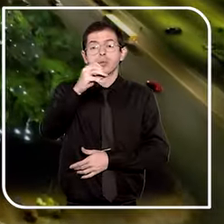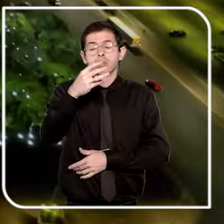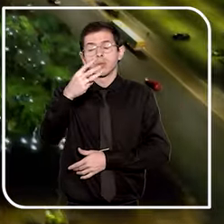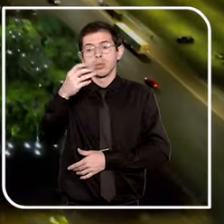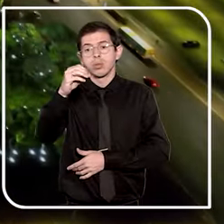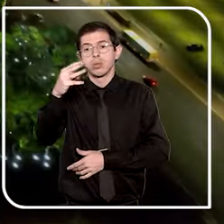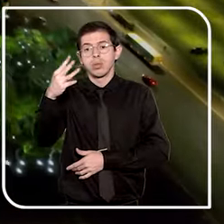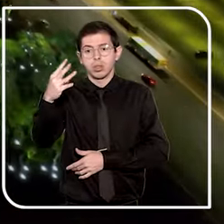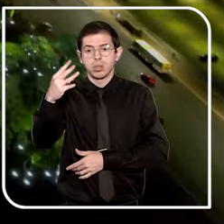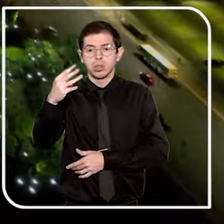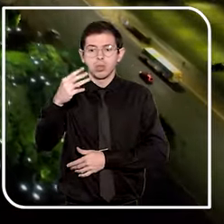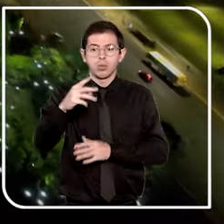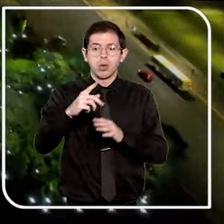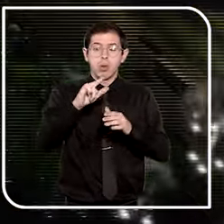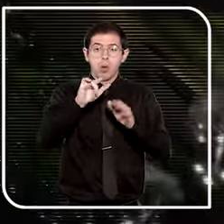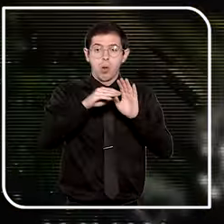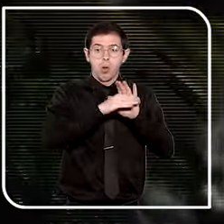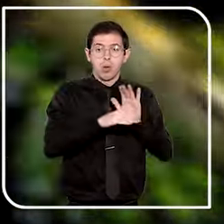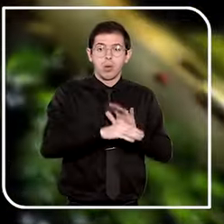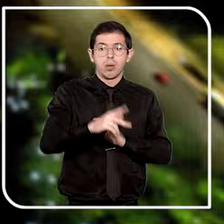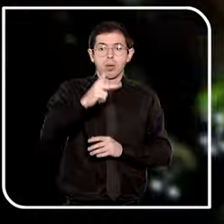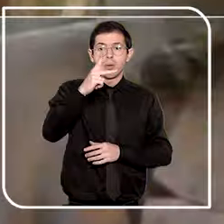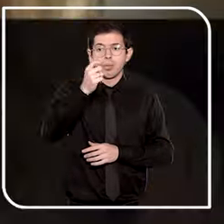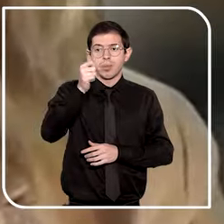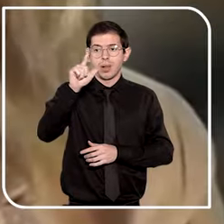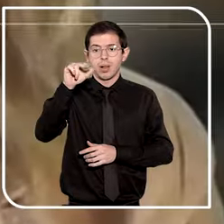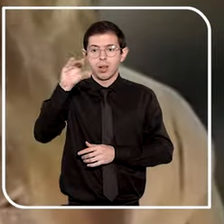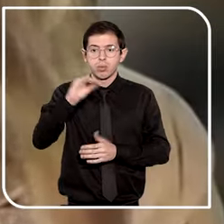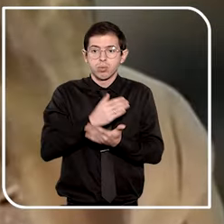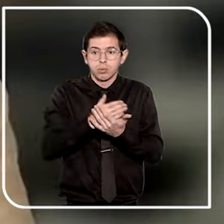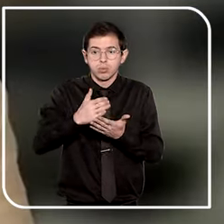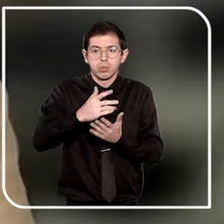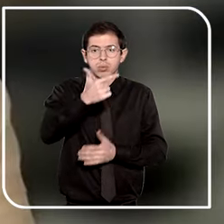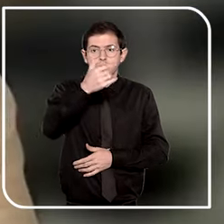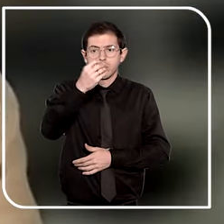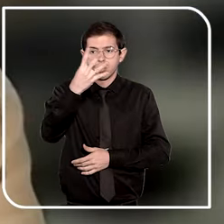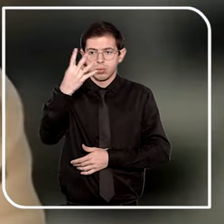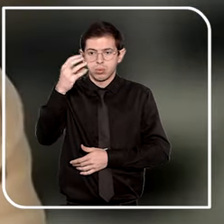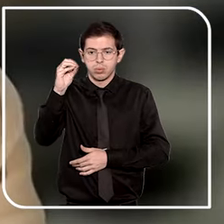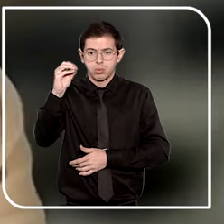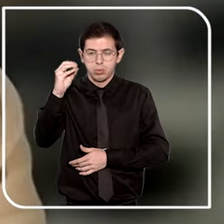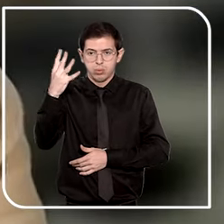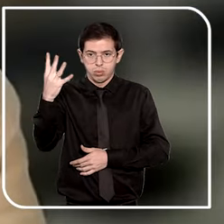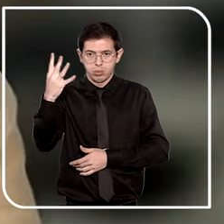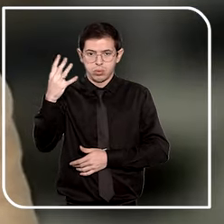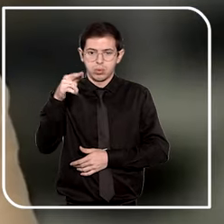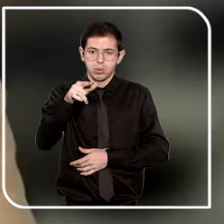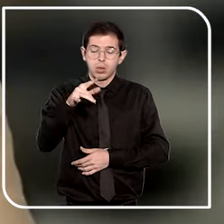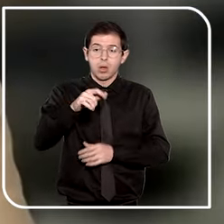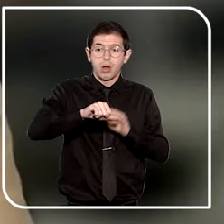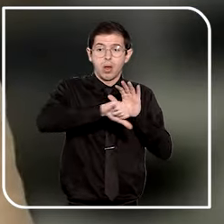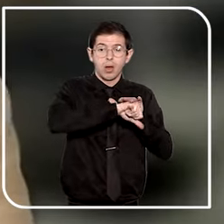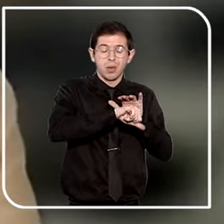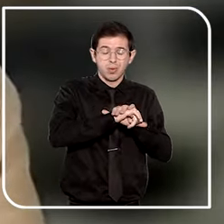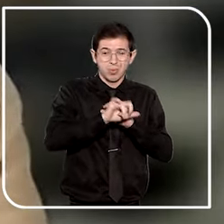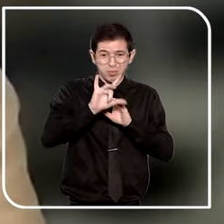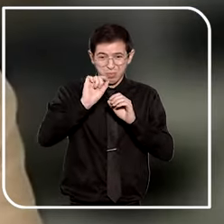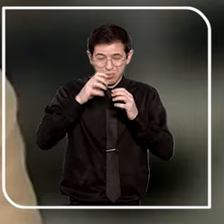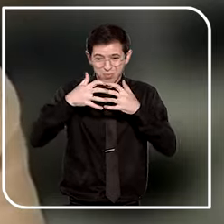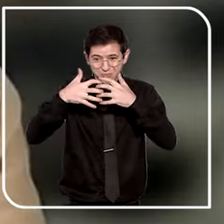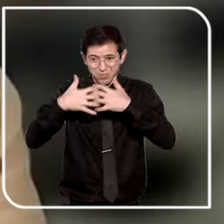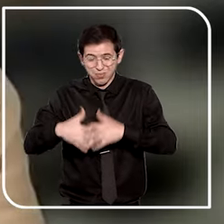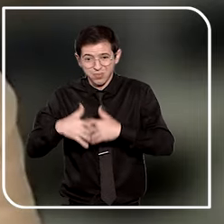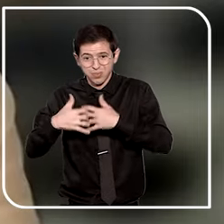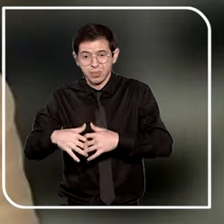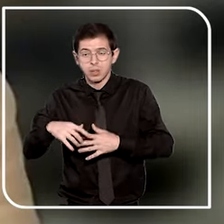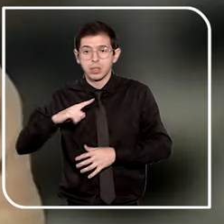Brasil ratificou o protocolo em 2004. É um crime considerado complexo porque ele exige